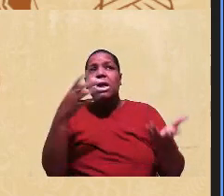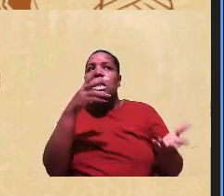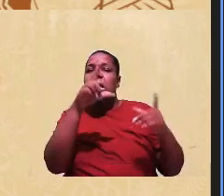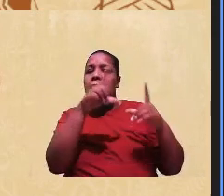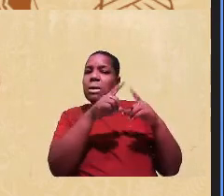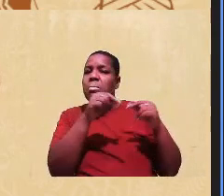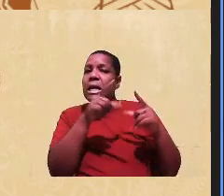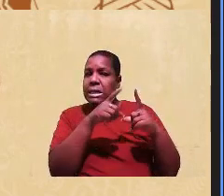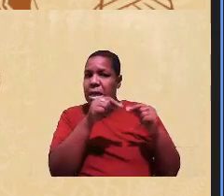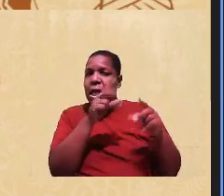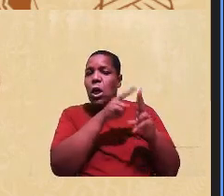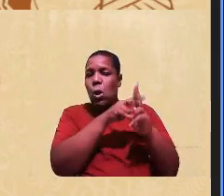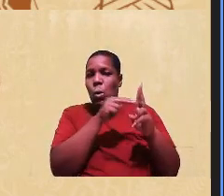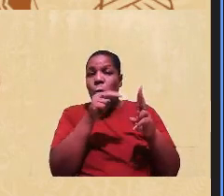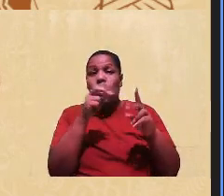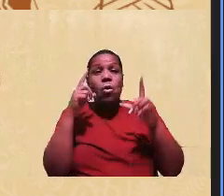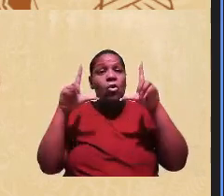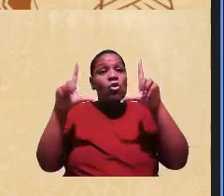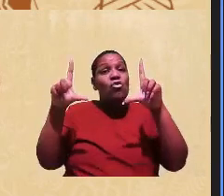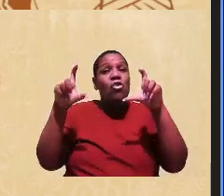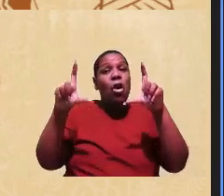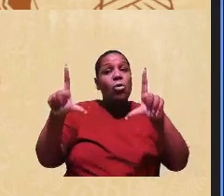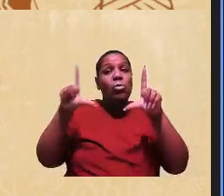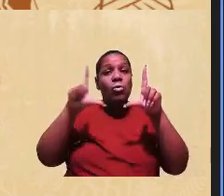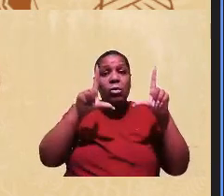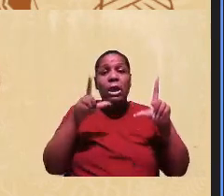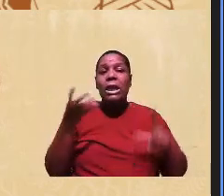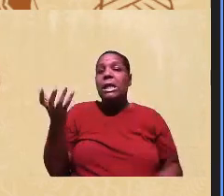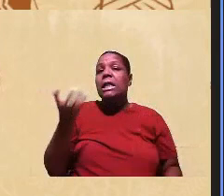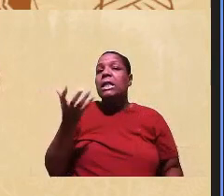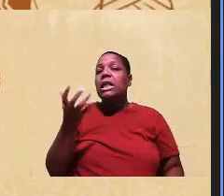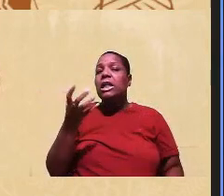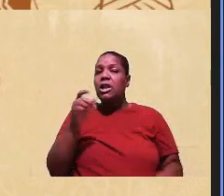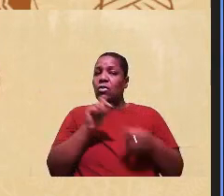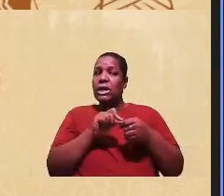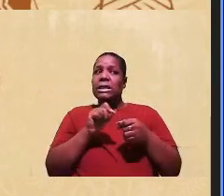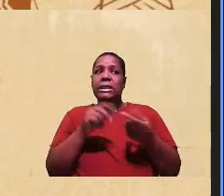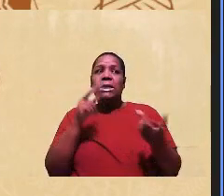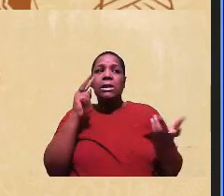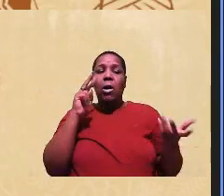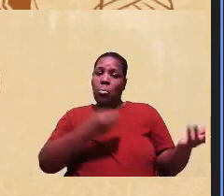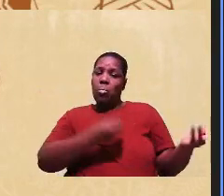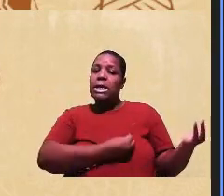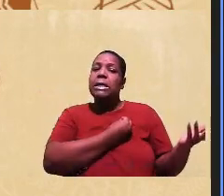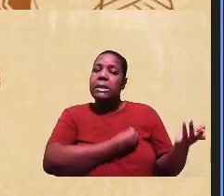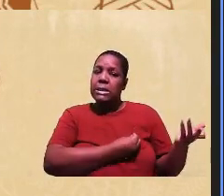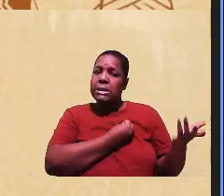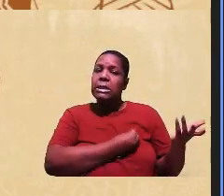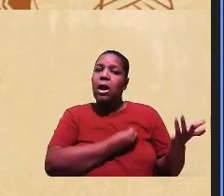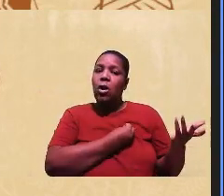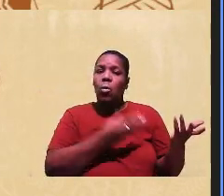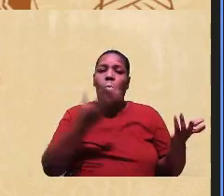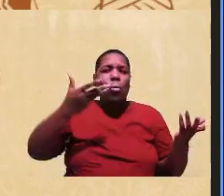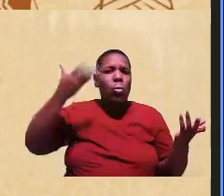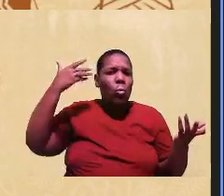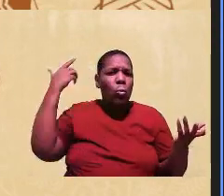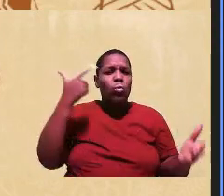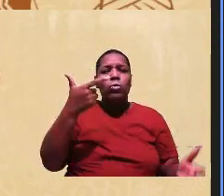fotos, e nós quisemos fazer presencial, já desde 2005.